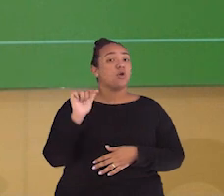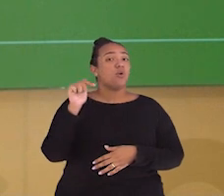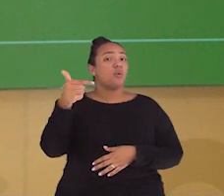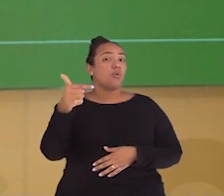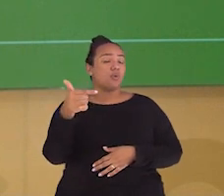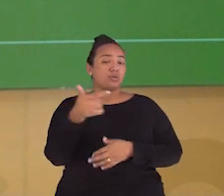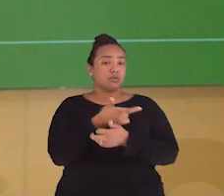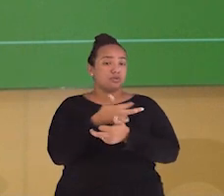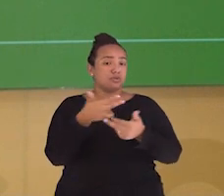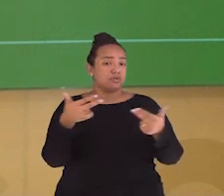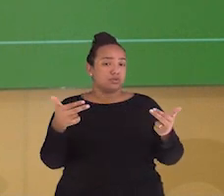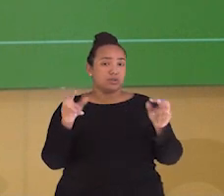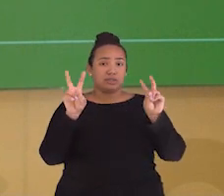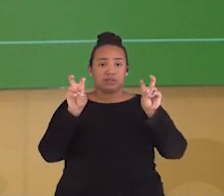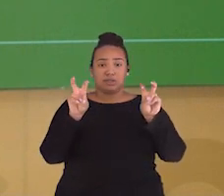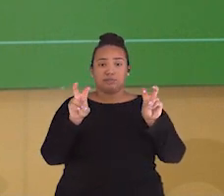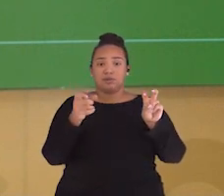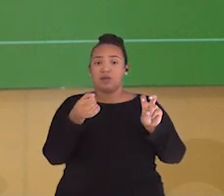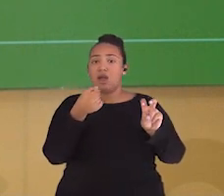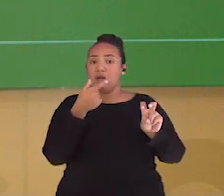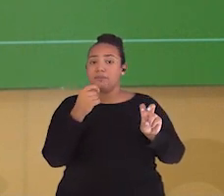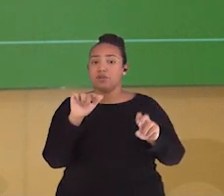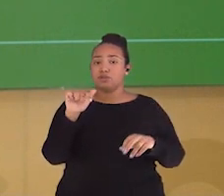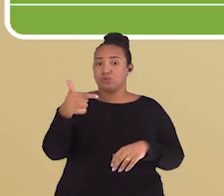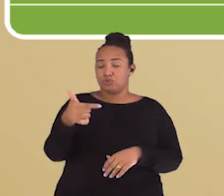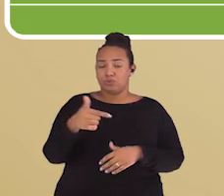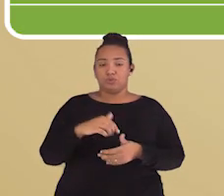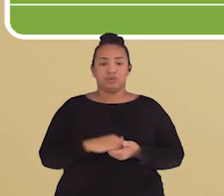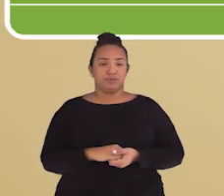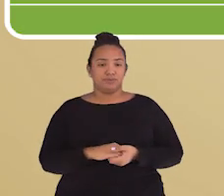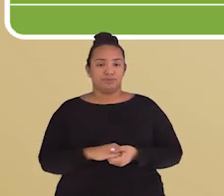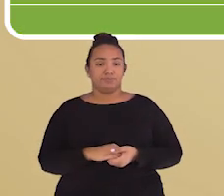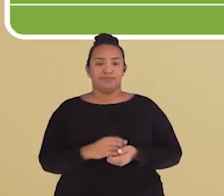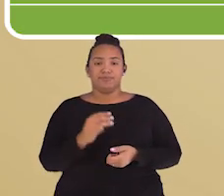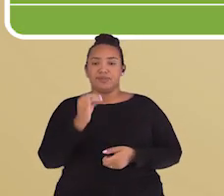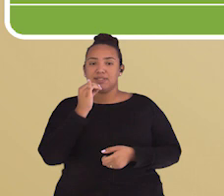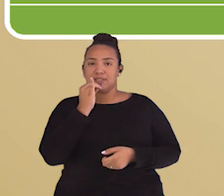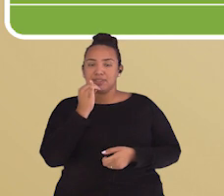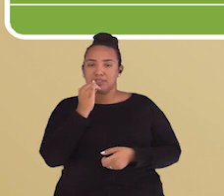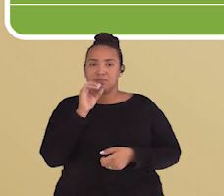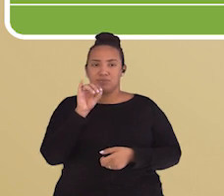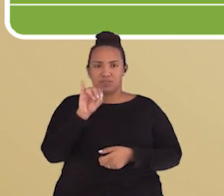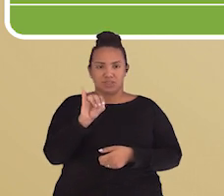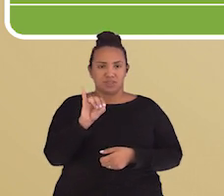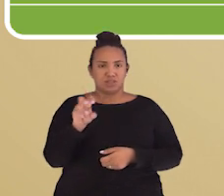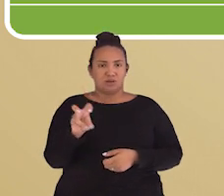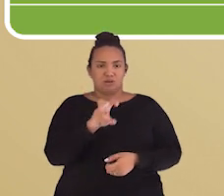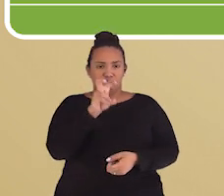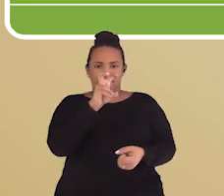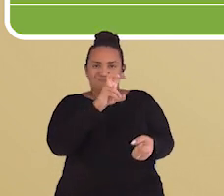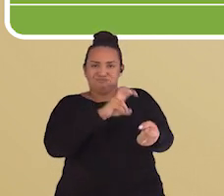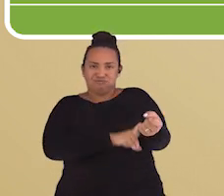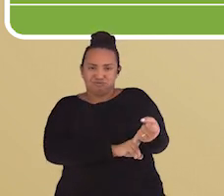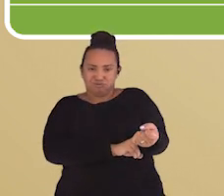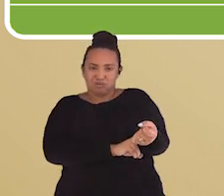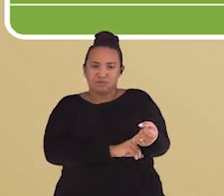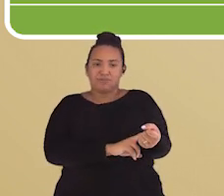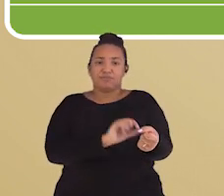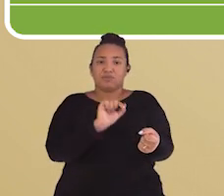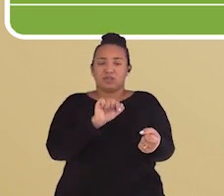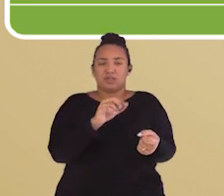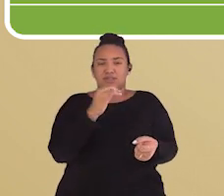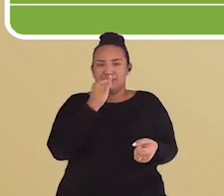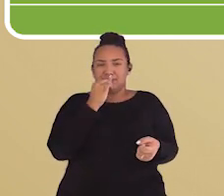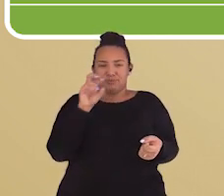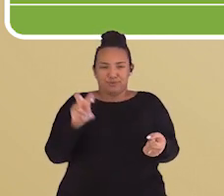situação que trata de outro tipo de medicação. Em casos de envenenamento, o medicamento aplicado no paciente é o soro.